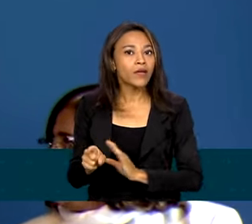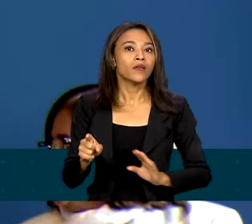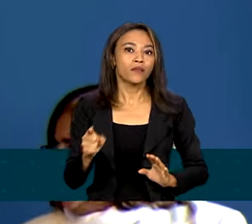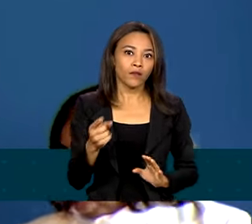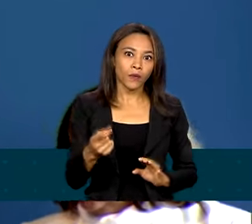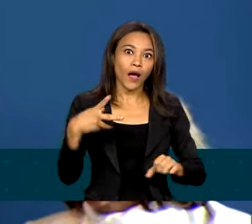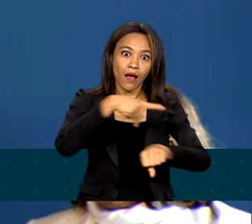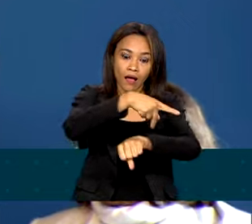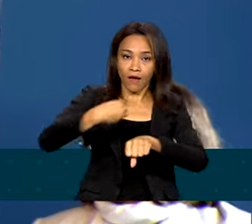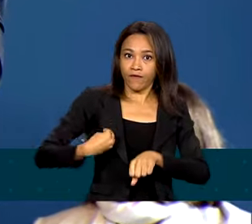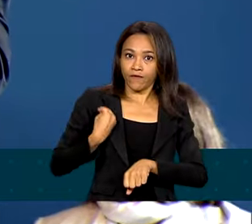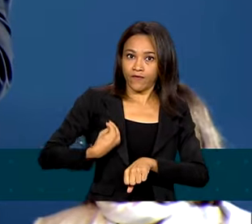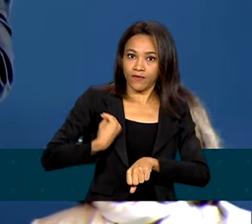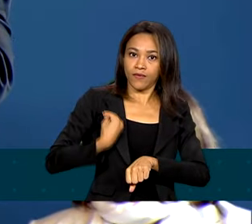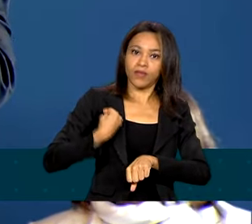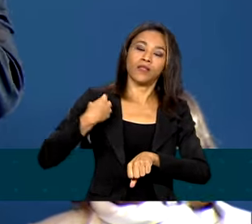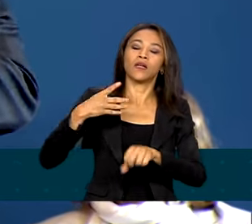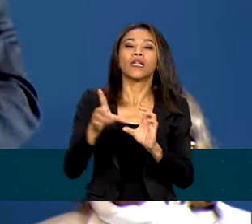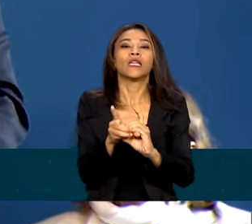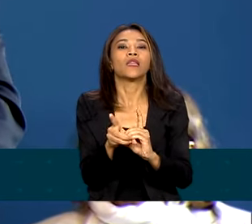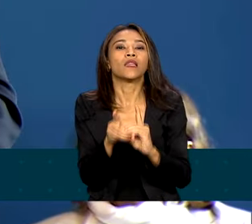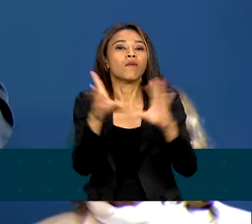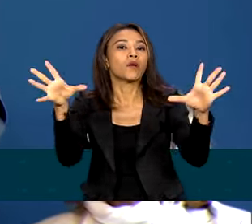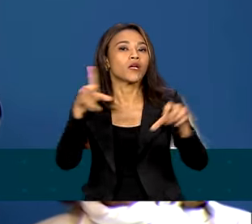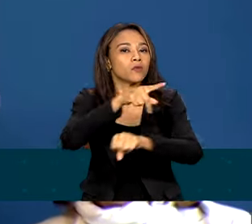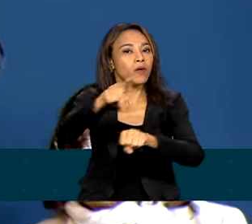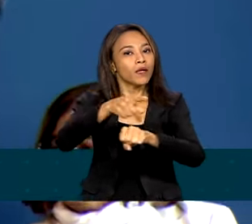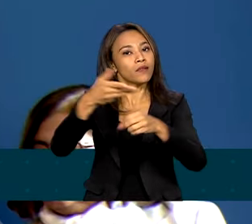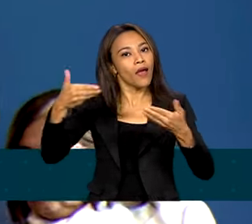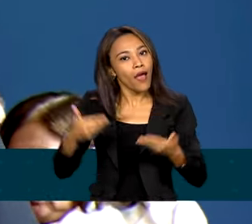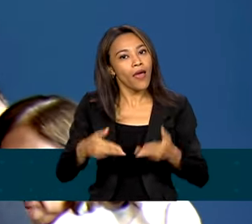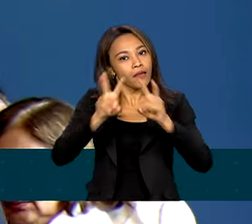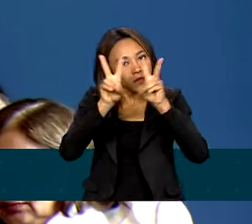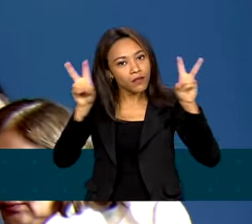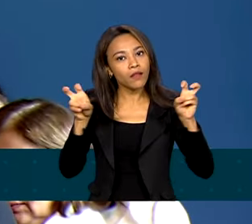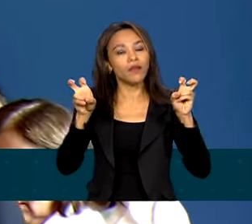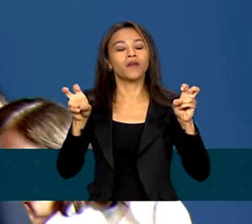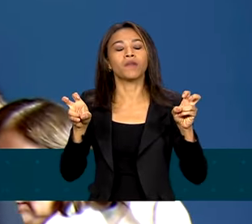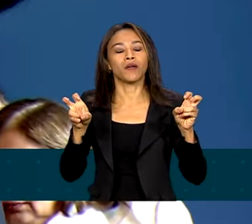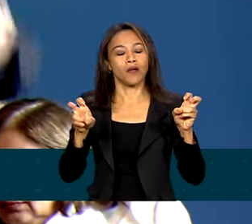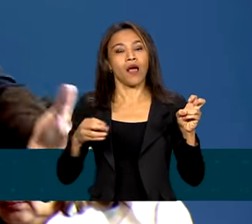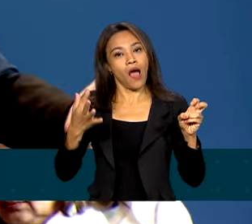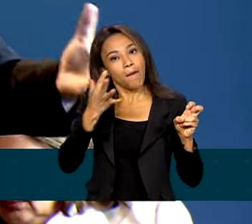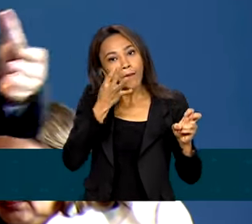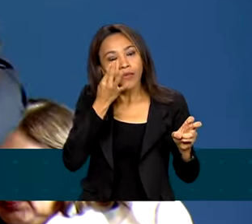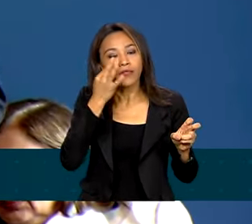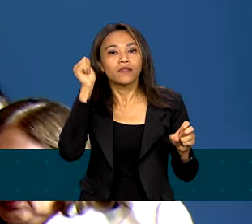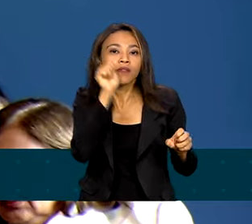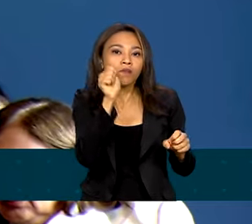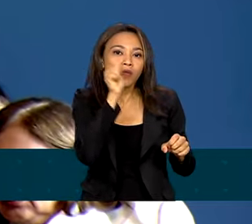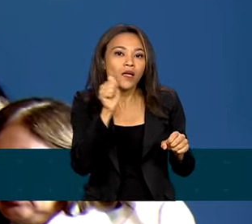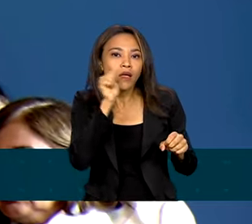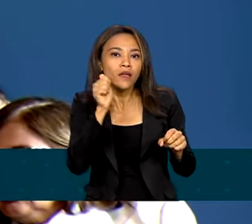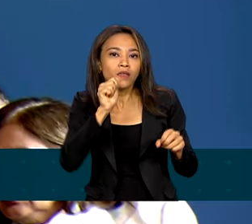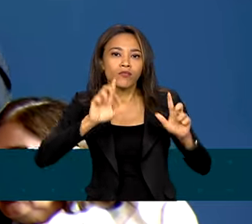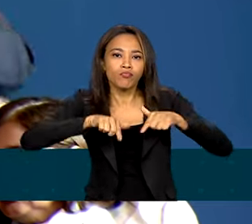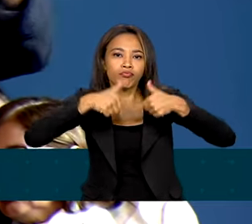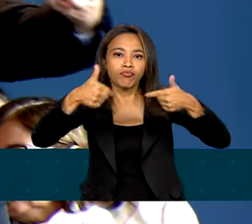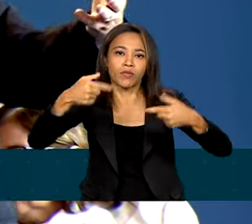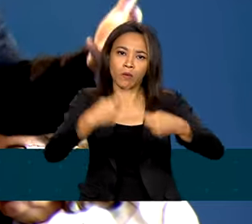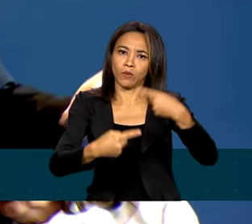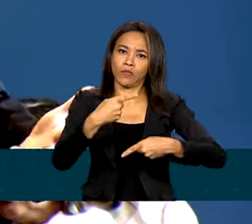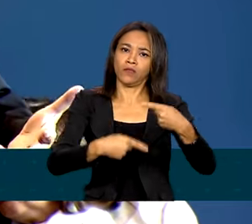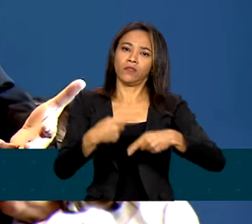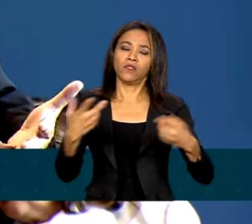país, esse tema da presença das mulheres na vida pública é estruturante de uma